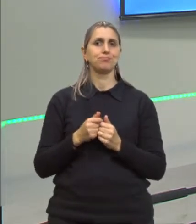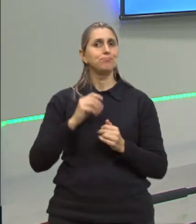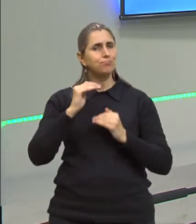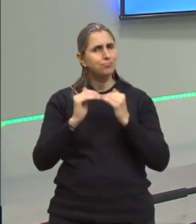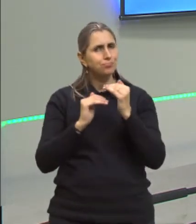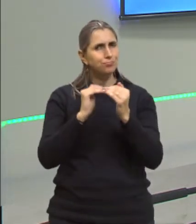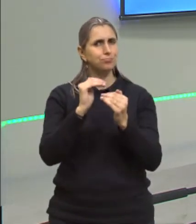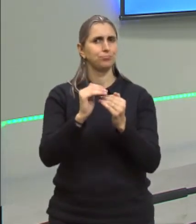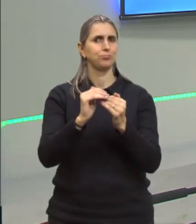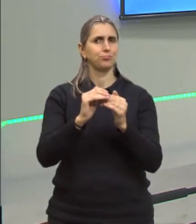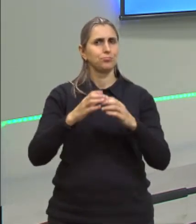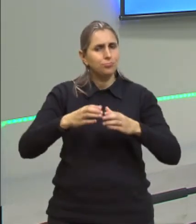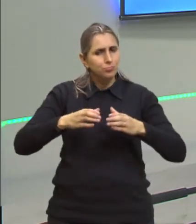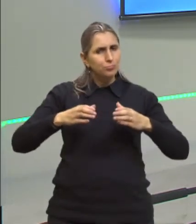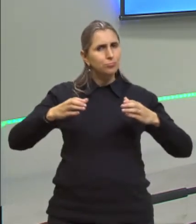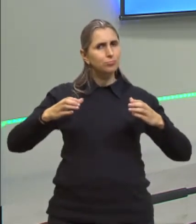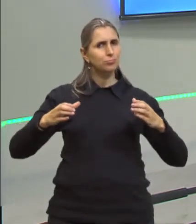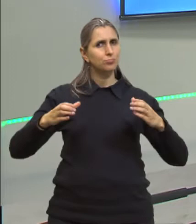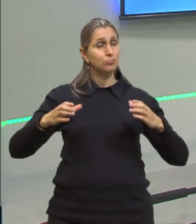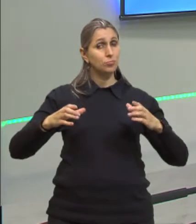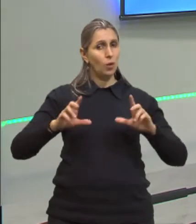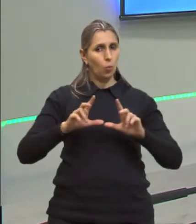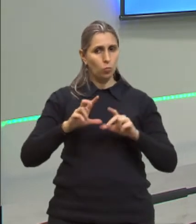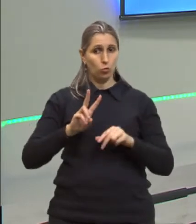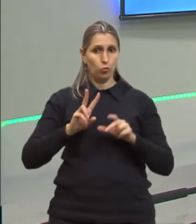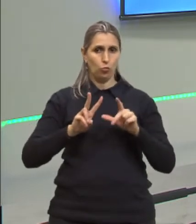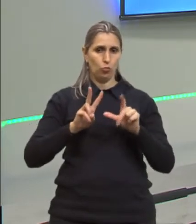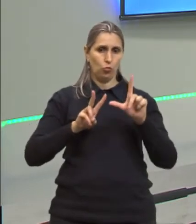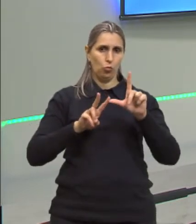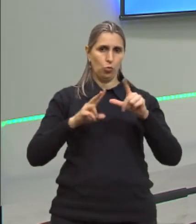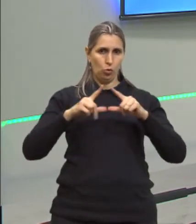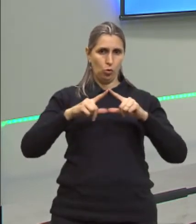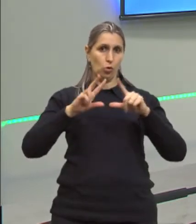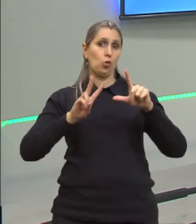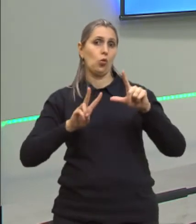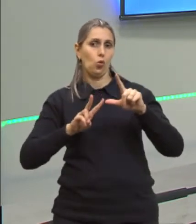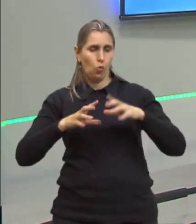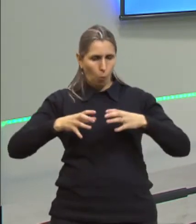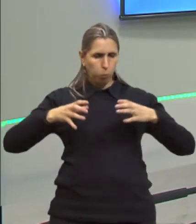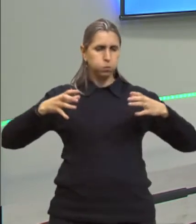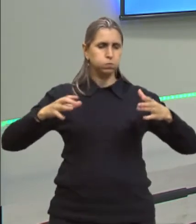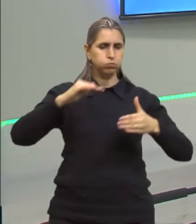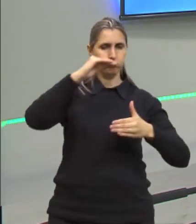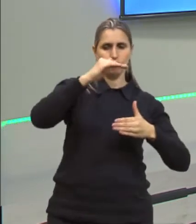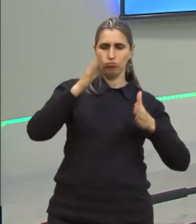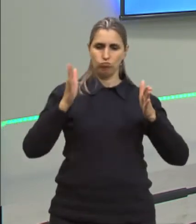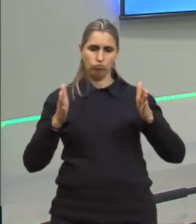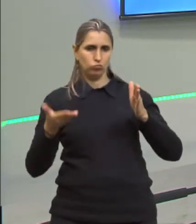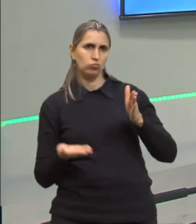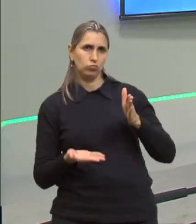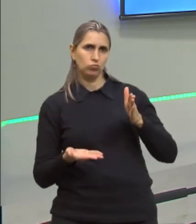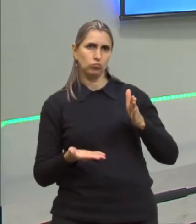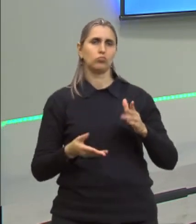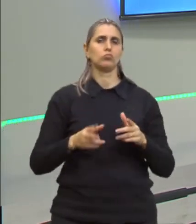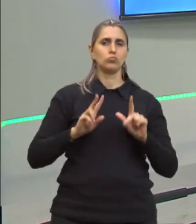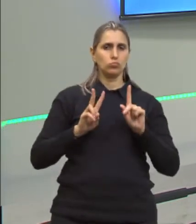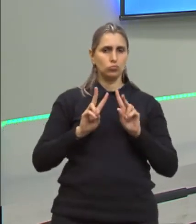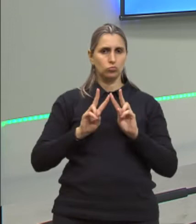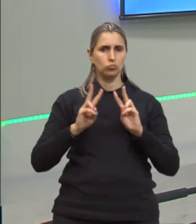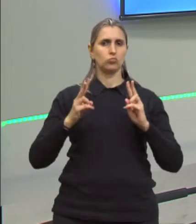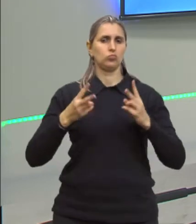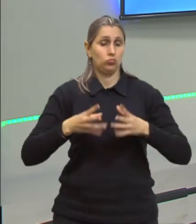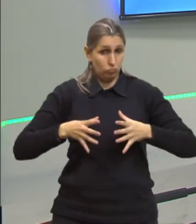processo de dilatação volumétrica, nós temos três dimensões. Então, vai ser um volume, né,